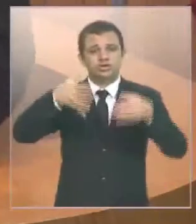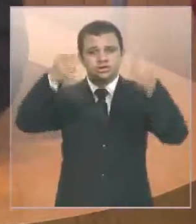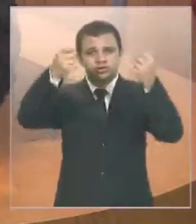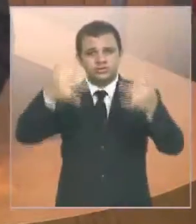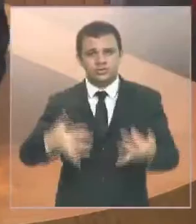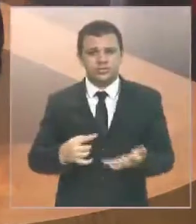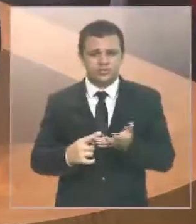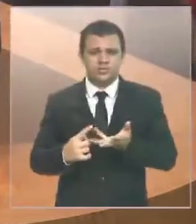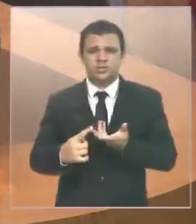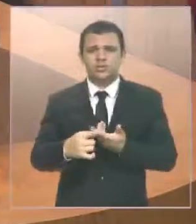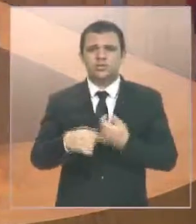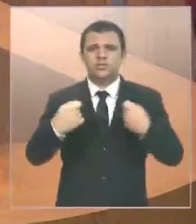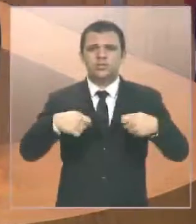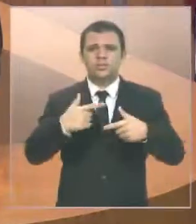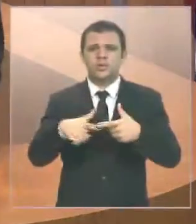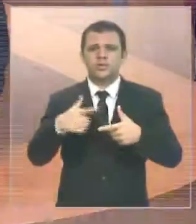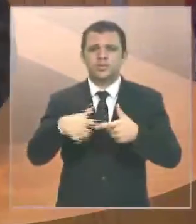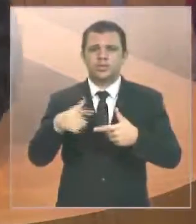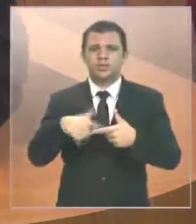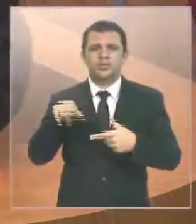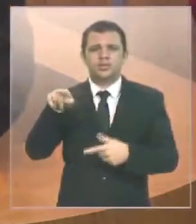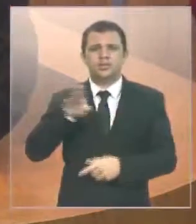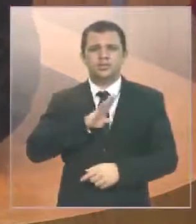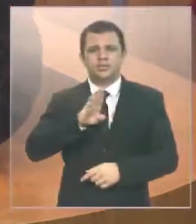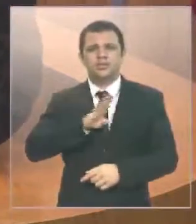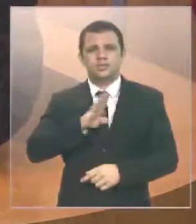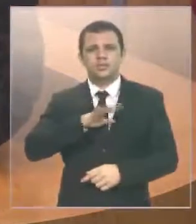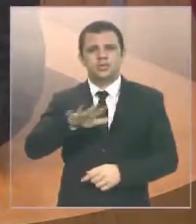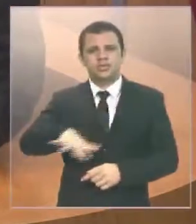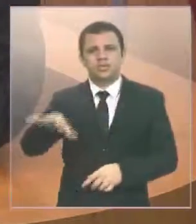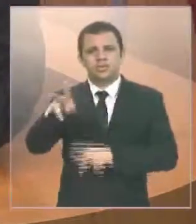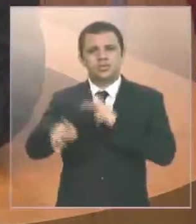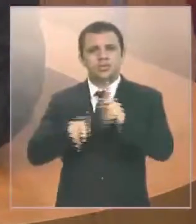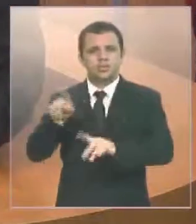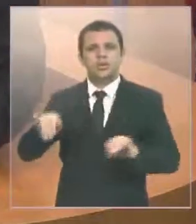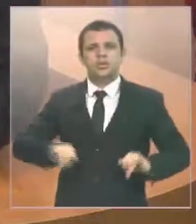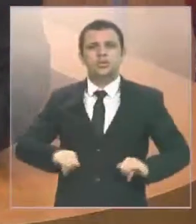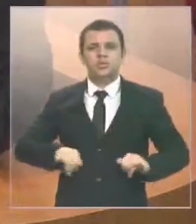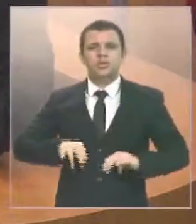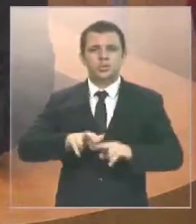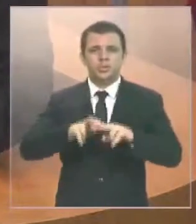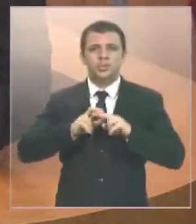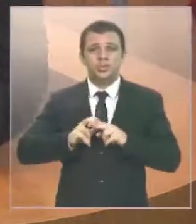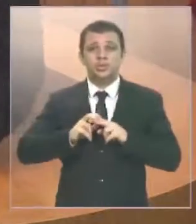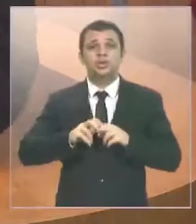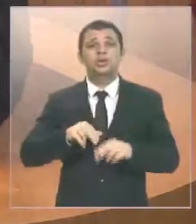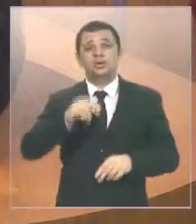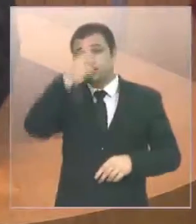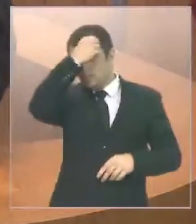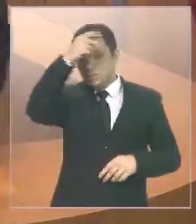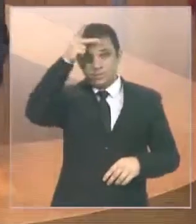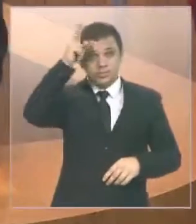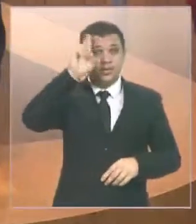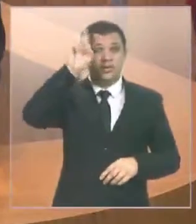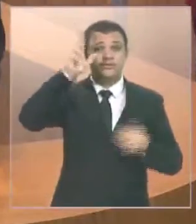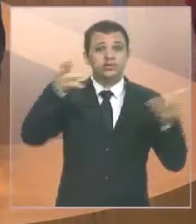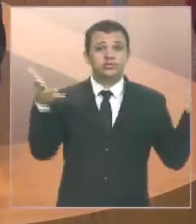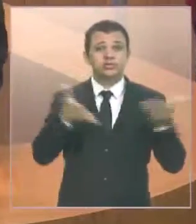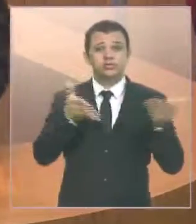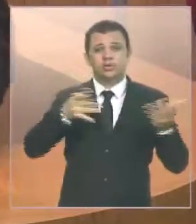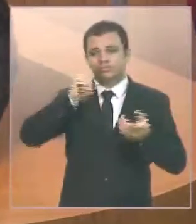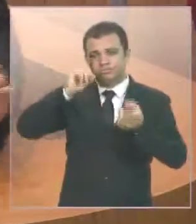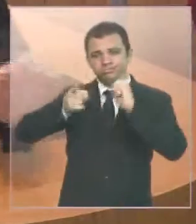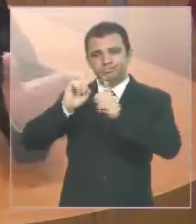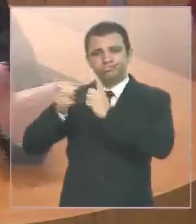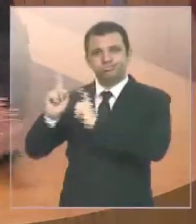sofre hoje com os desmandos da atual administração municipal. Os